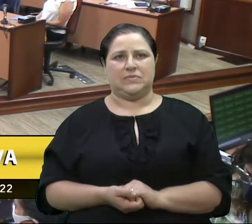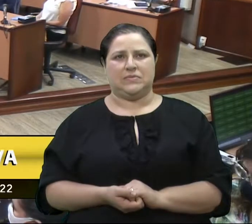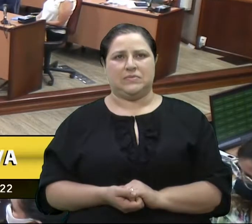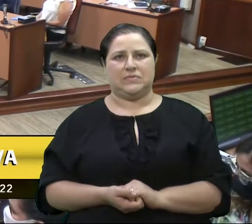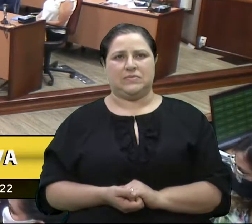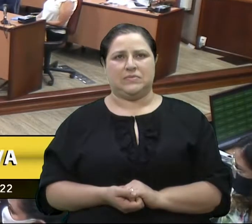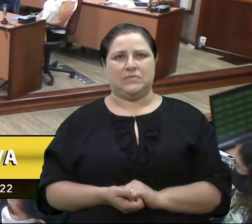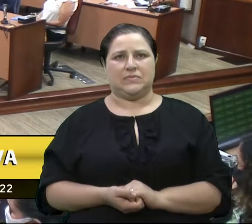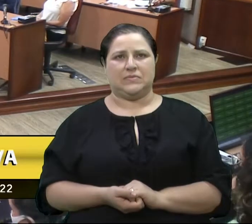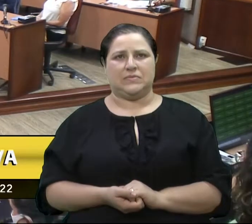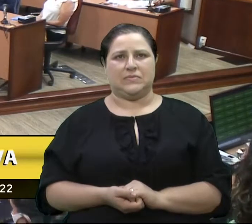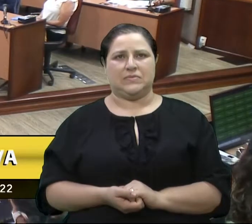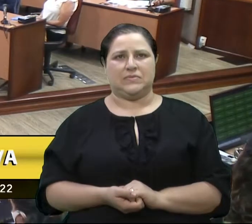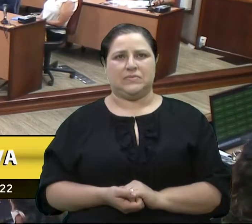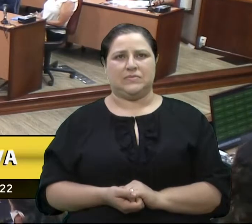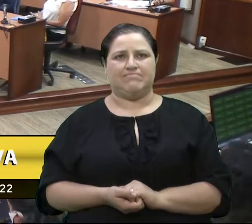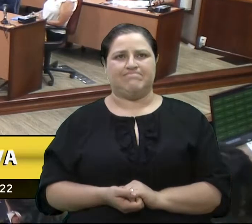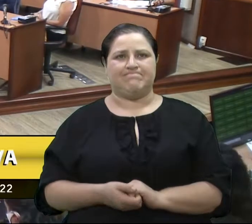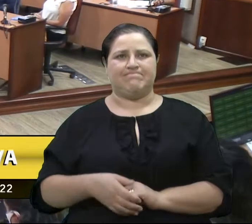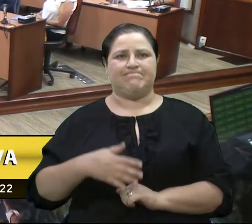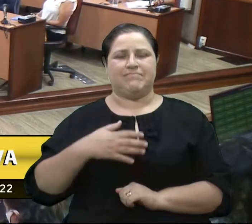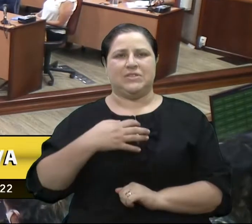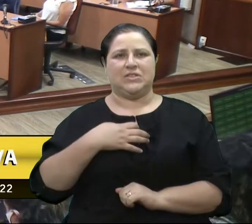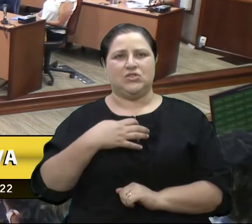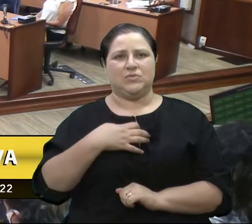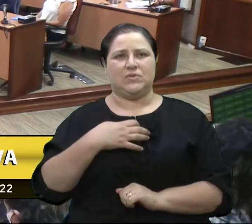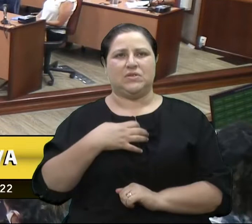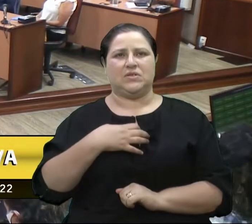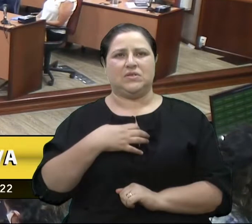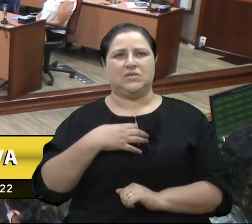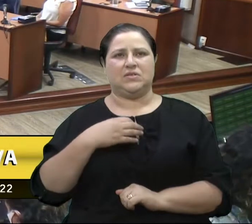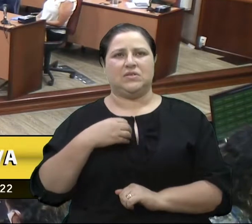Nossos sentimentos, nossos sentimentos a toda a família.